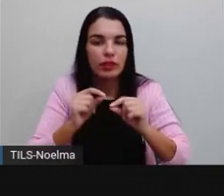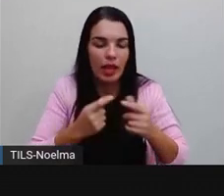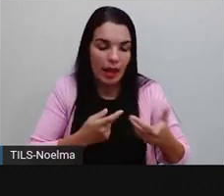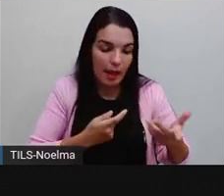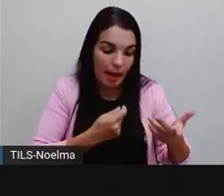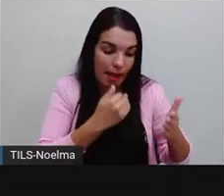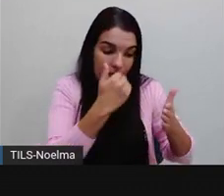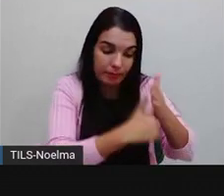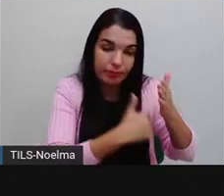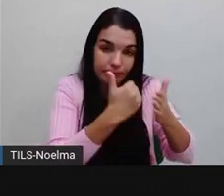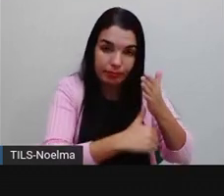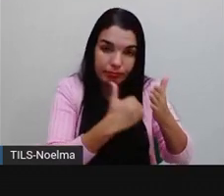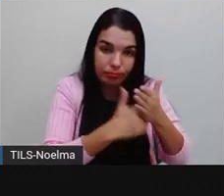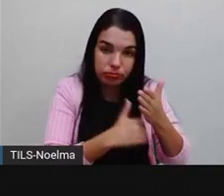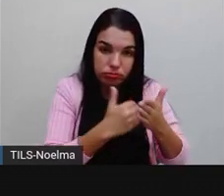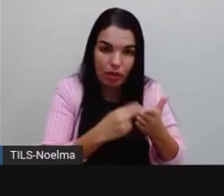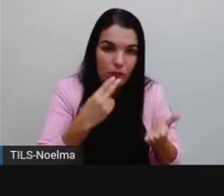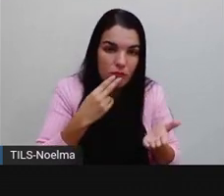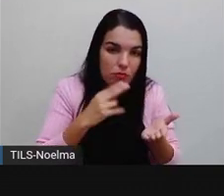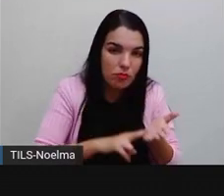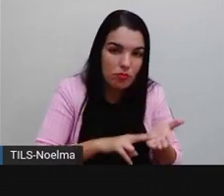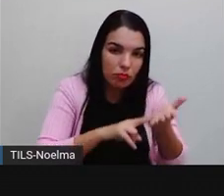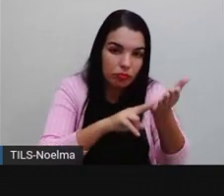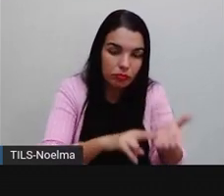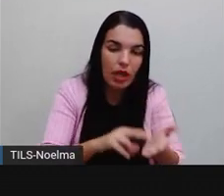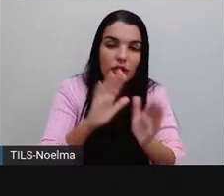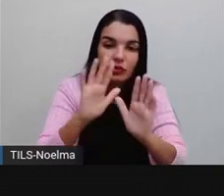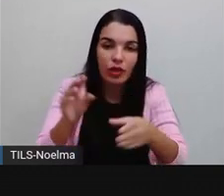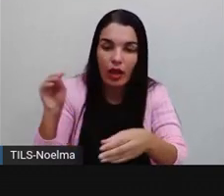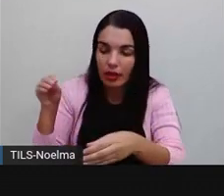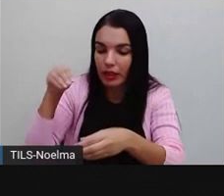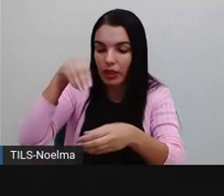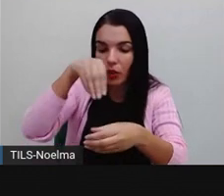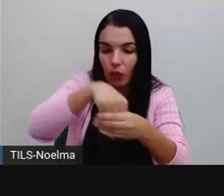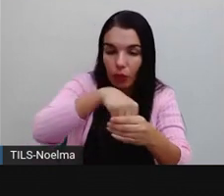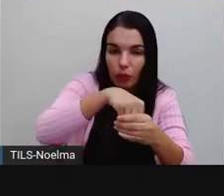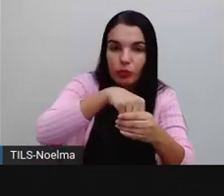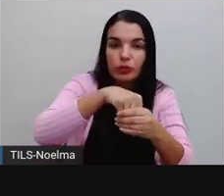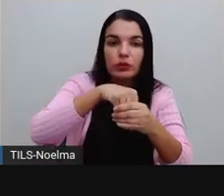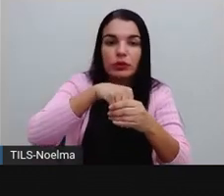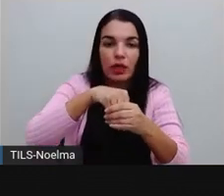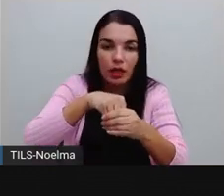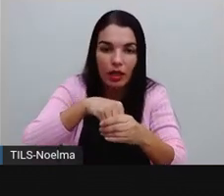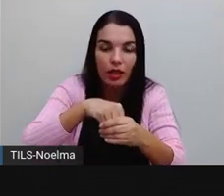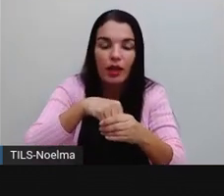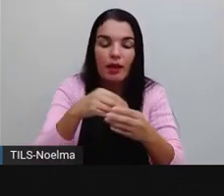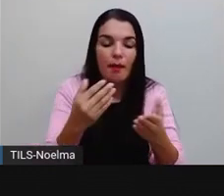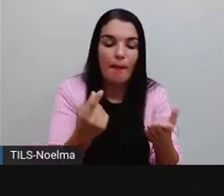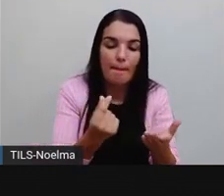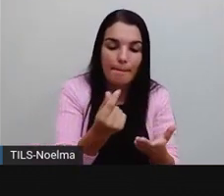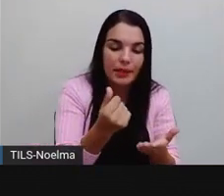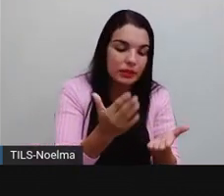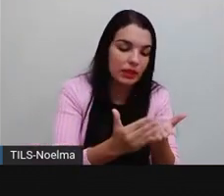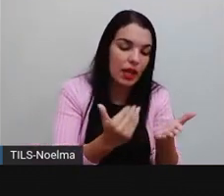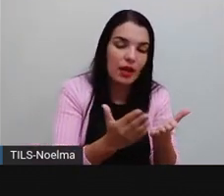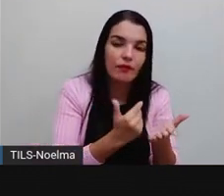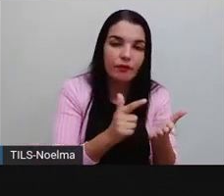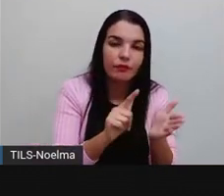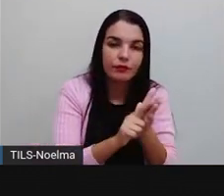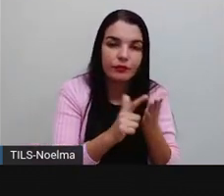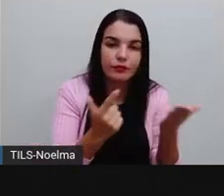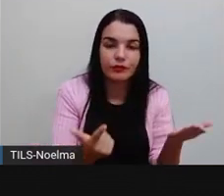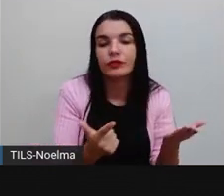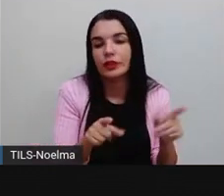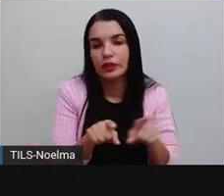registro postal estão inclusas no preço das revistas. Porque